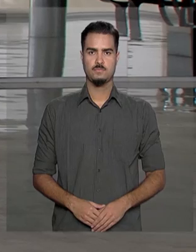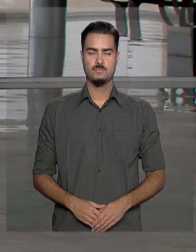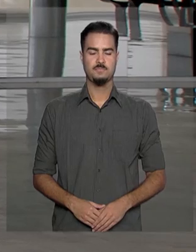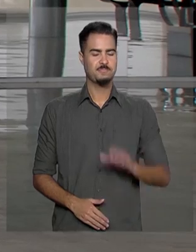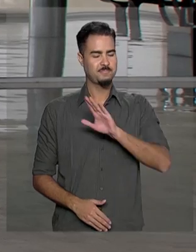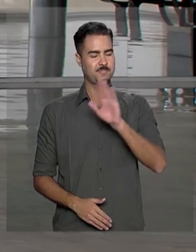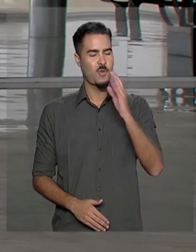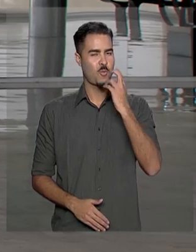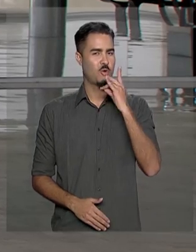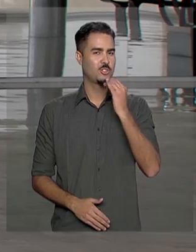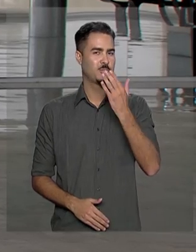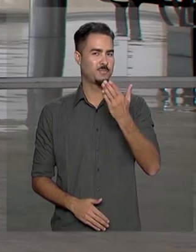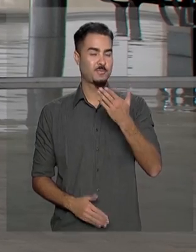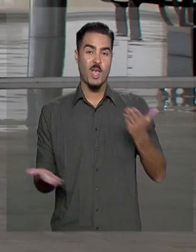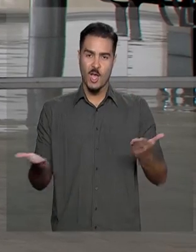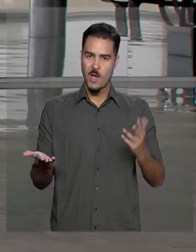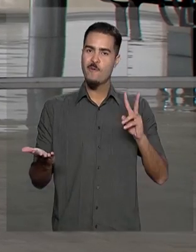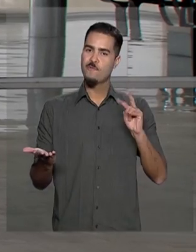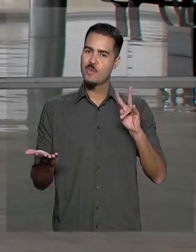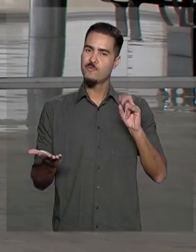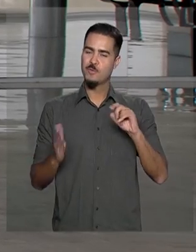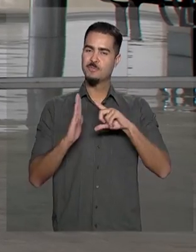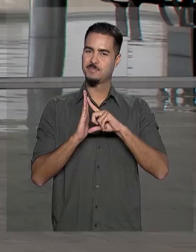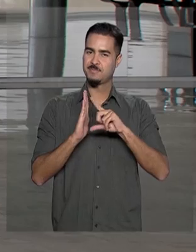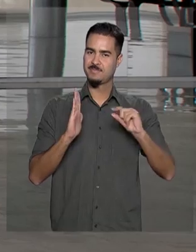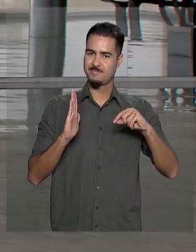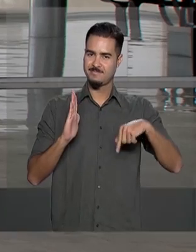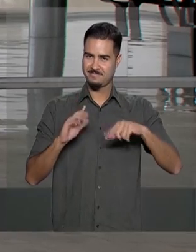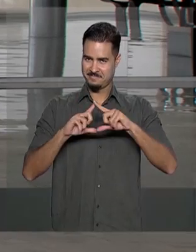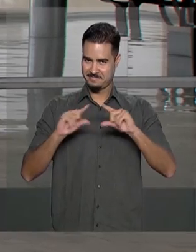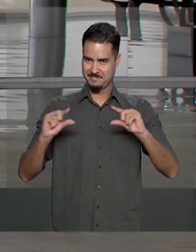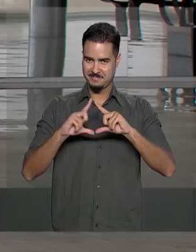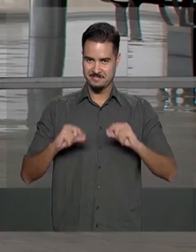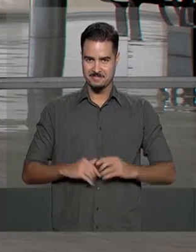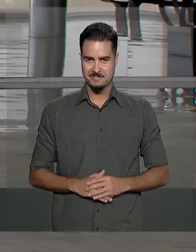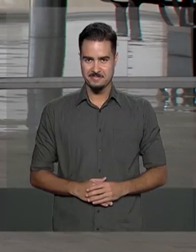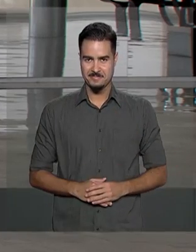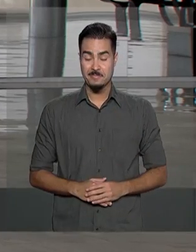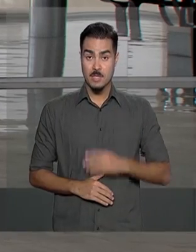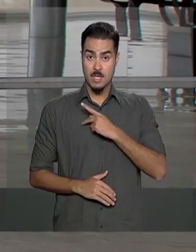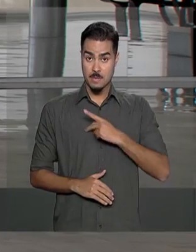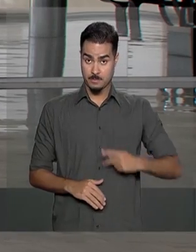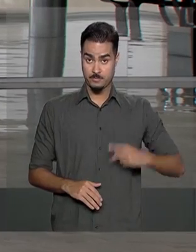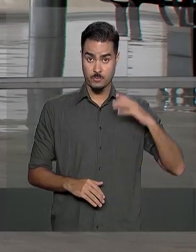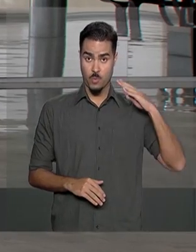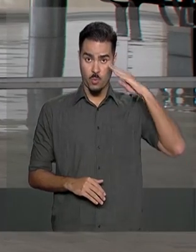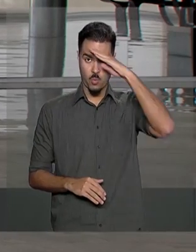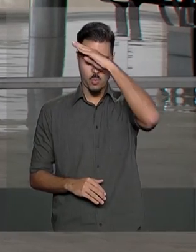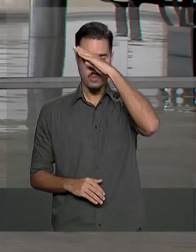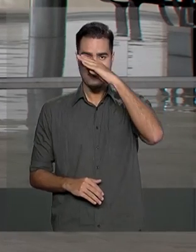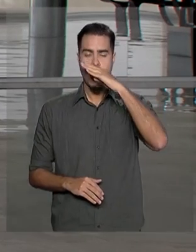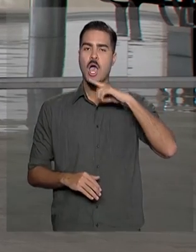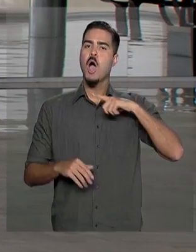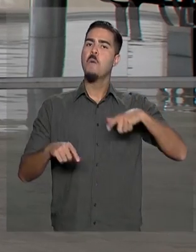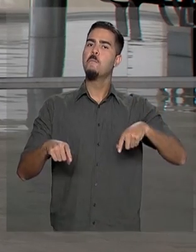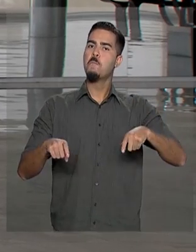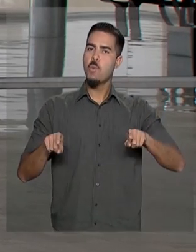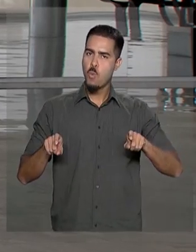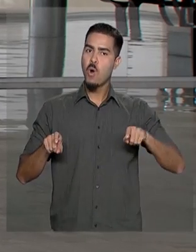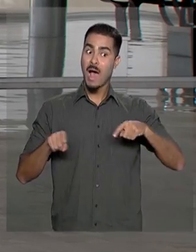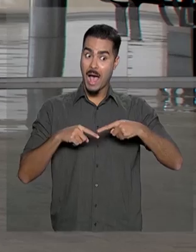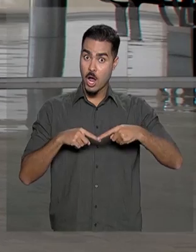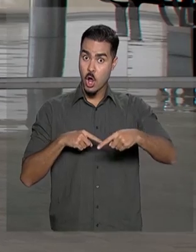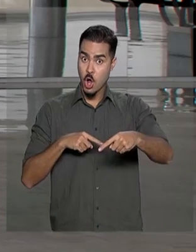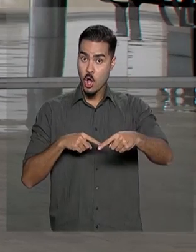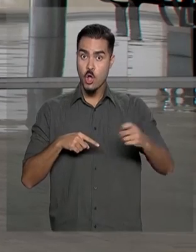Olá, bom dia. Falamos ao vivo do Palácio do Planalto em Brasília. O presidente Jair Bolsonaro dá posse em instantes